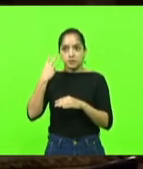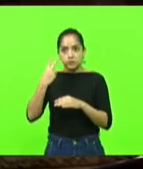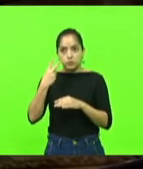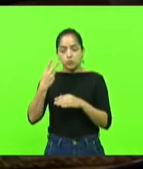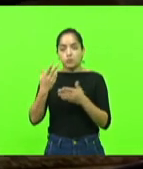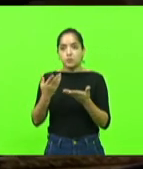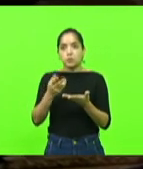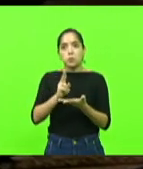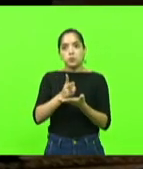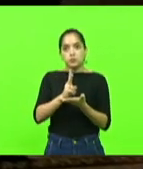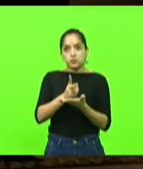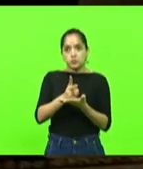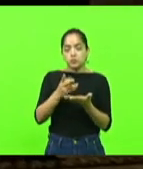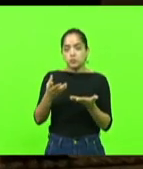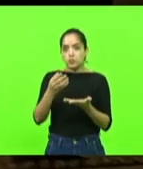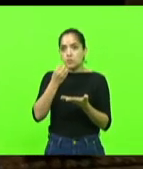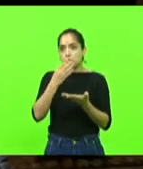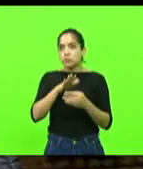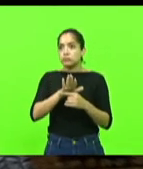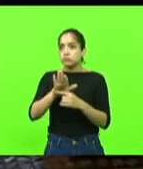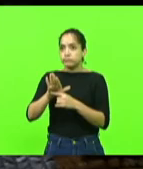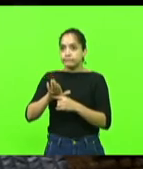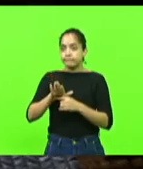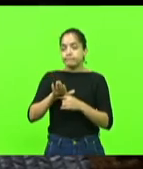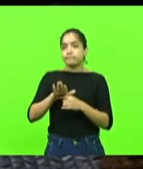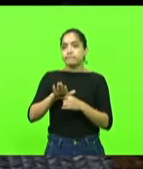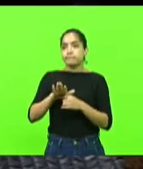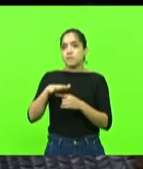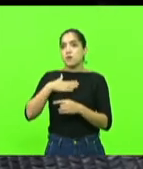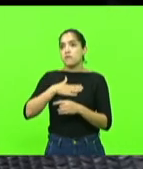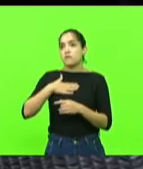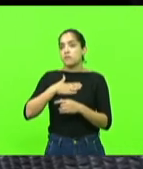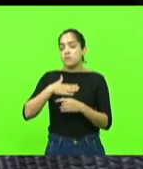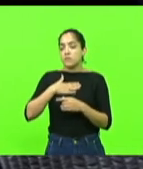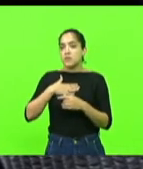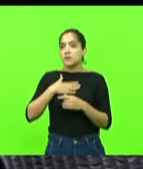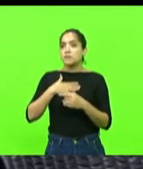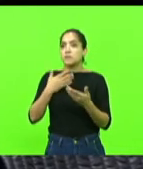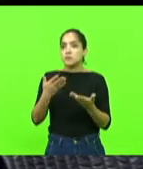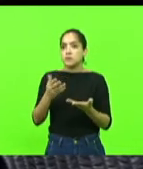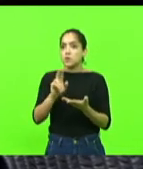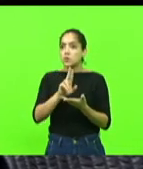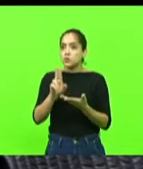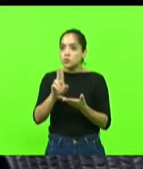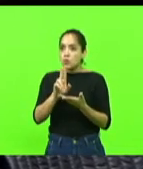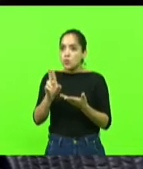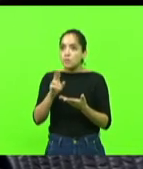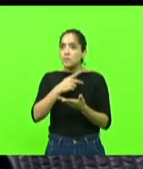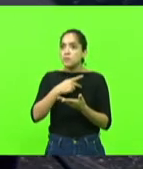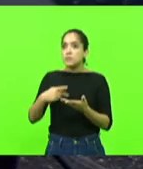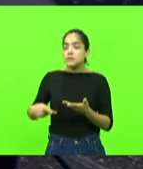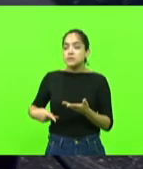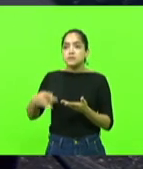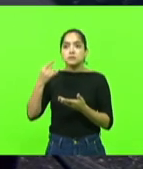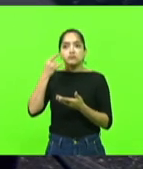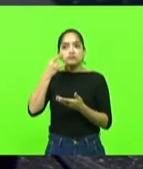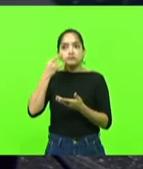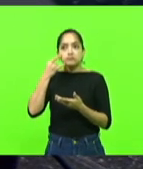procurando fazer o bem para as pessoas. Ficamos muito orgulhosos, em nome do nosso presidente Mauro de Nadal,